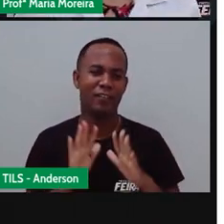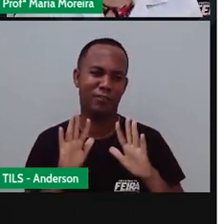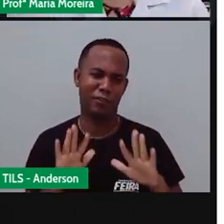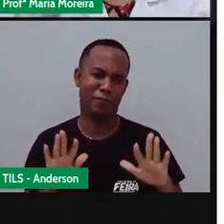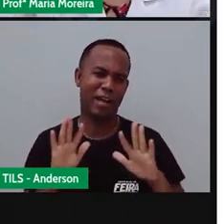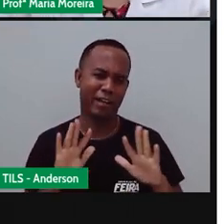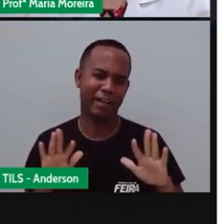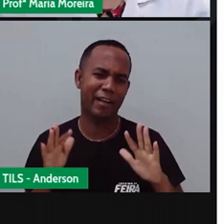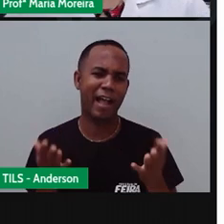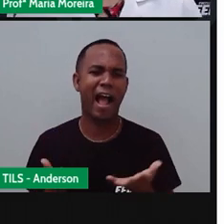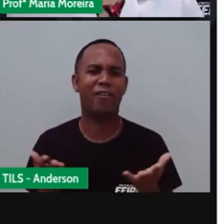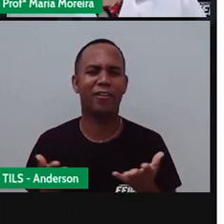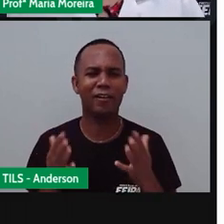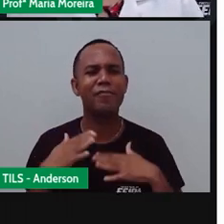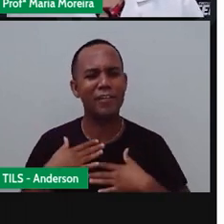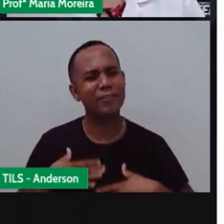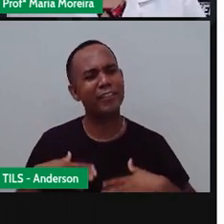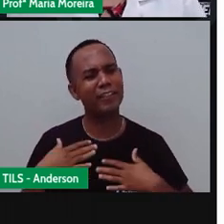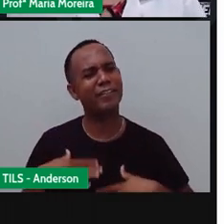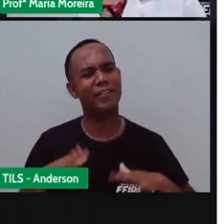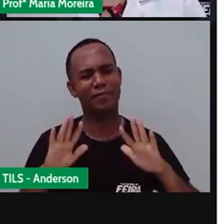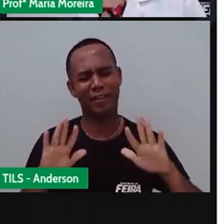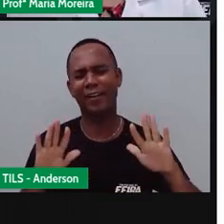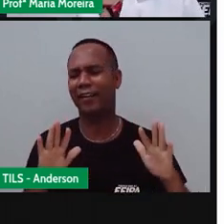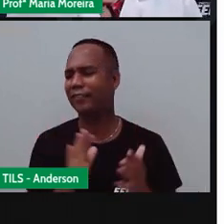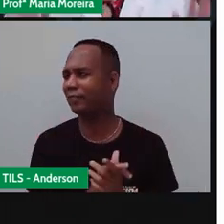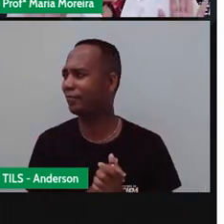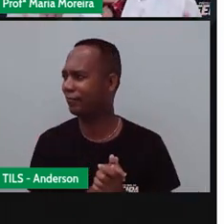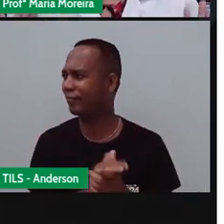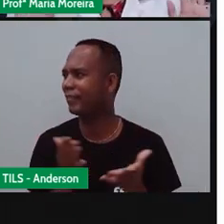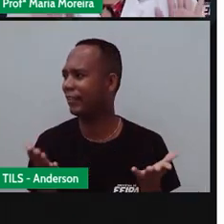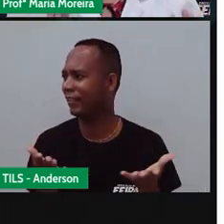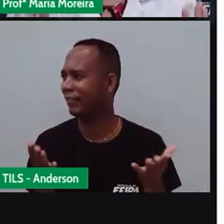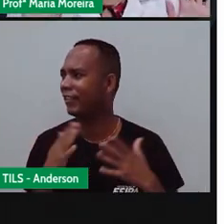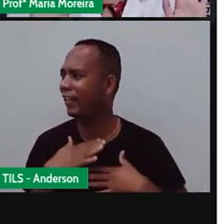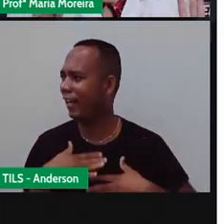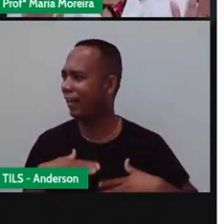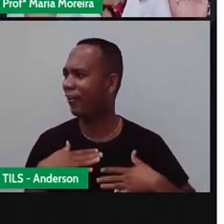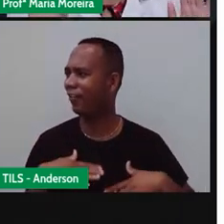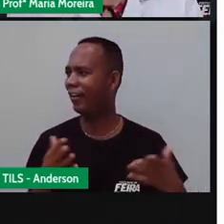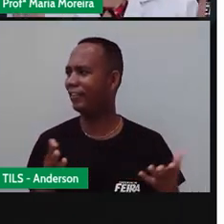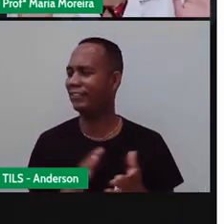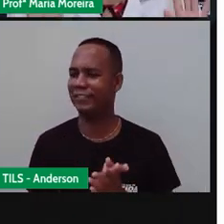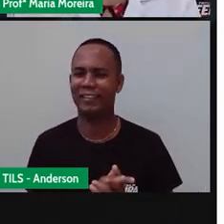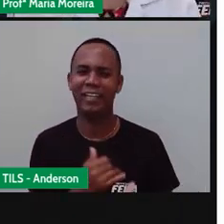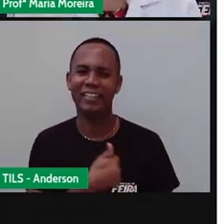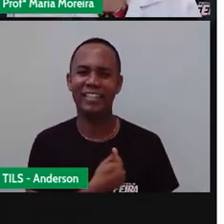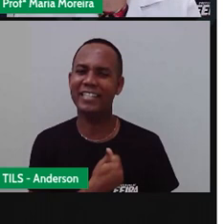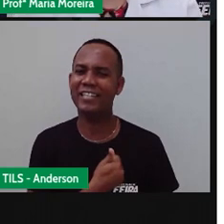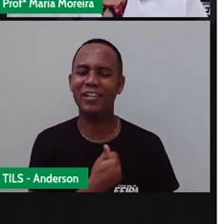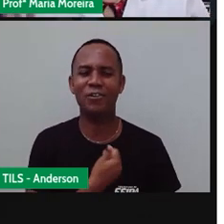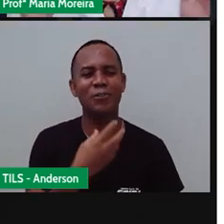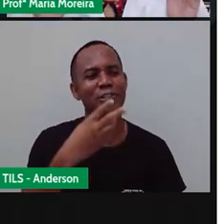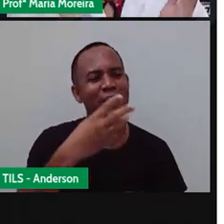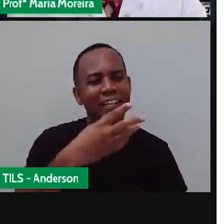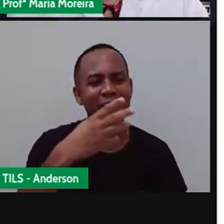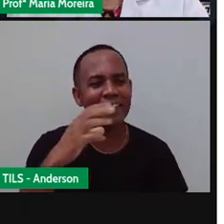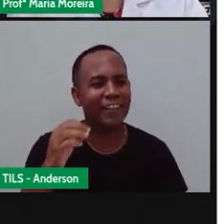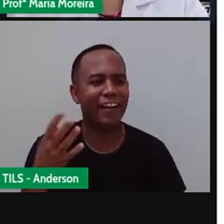devagar Ou você quer Agora a gente quer Agora Que a gente já é adulto